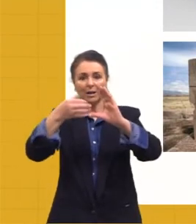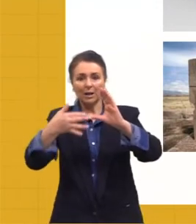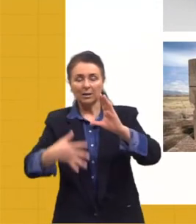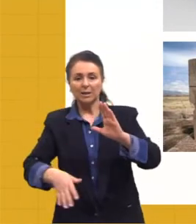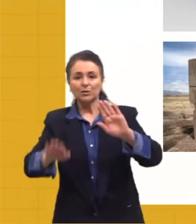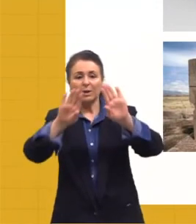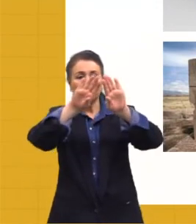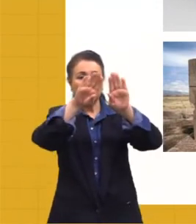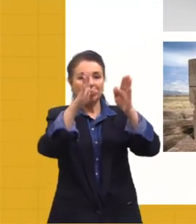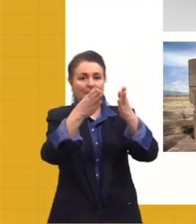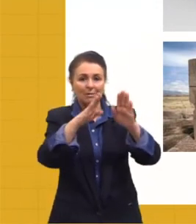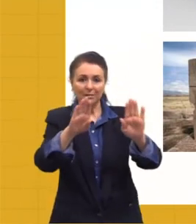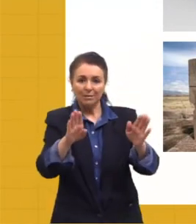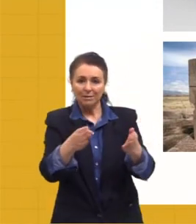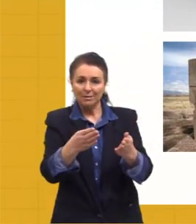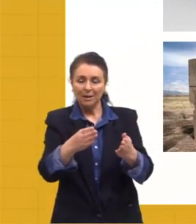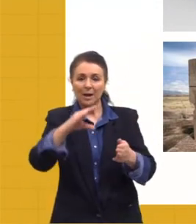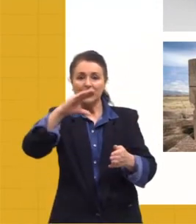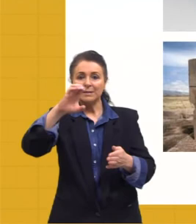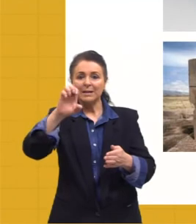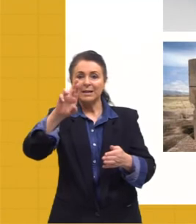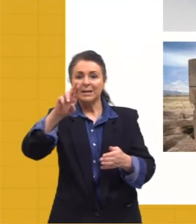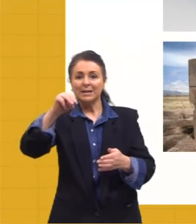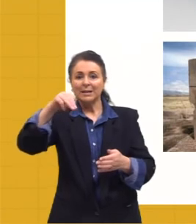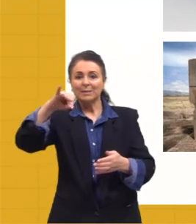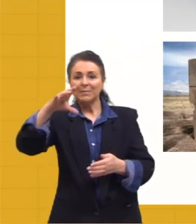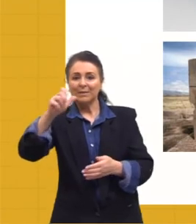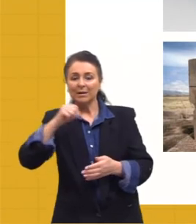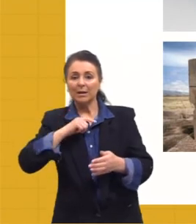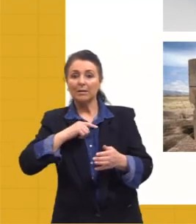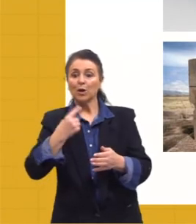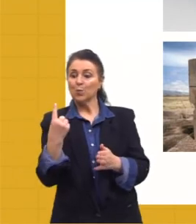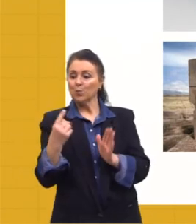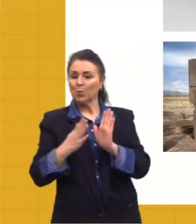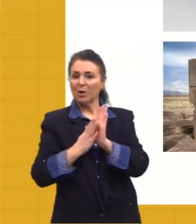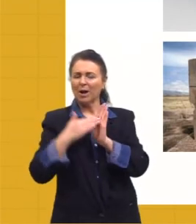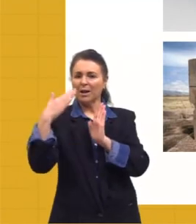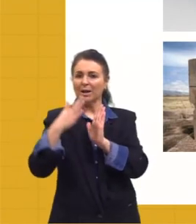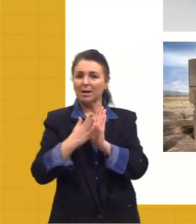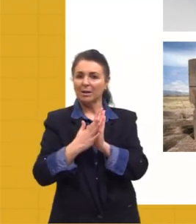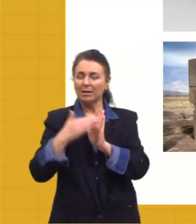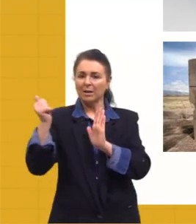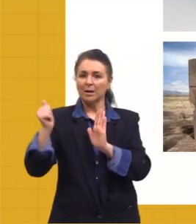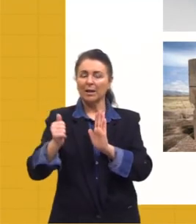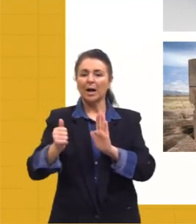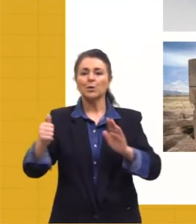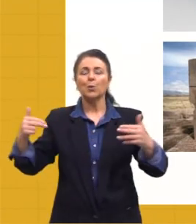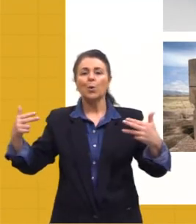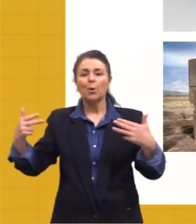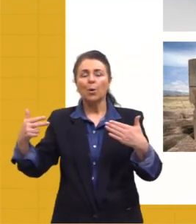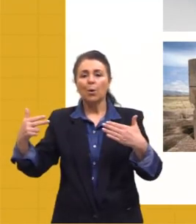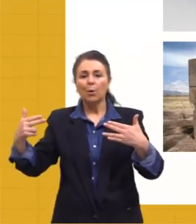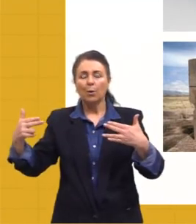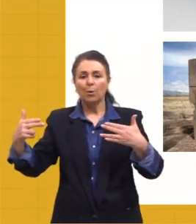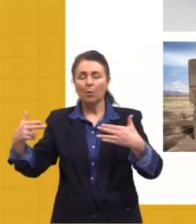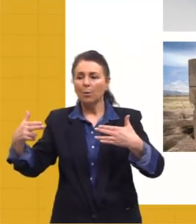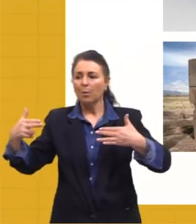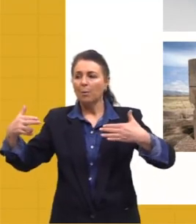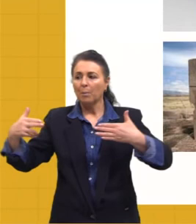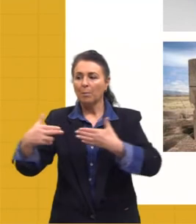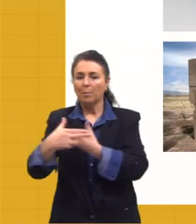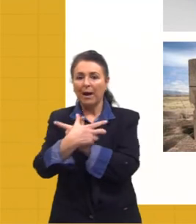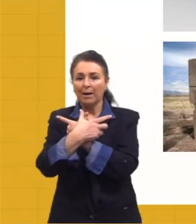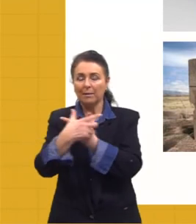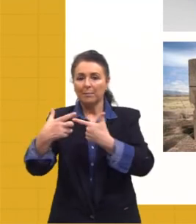cerâmica, nós temos também aqui um calendário, o calendário Maia, todo mundo já ouviu falar do calendário